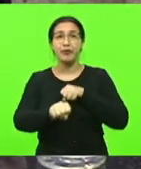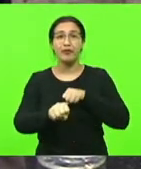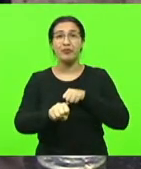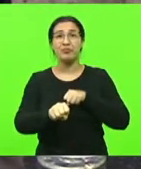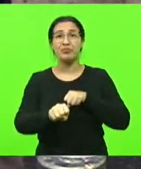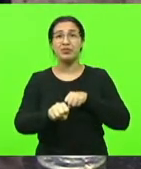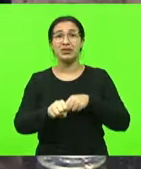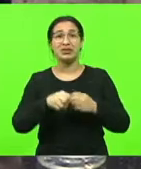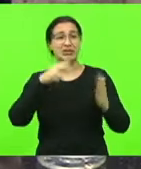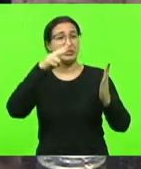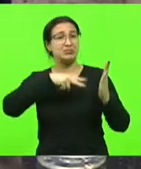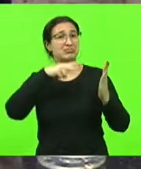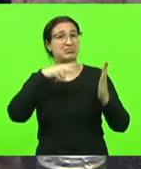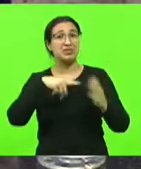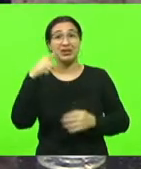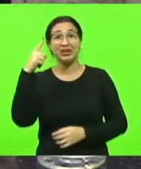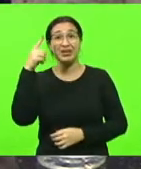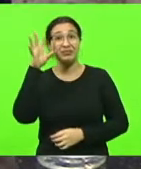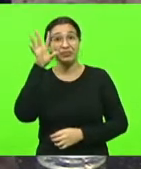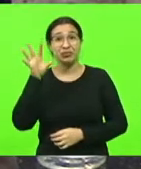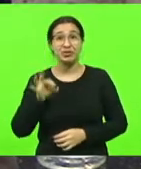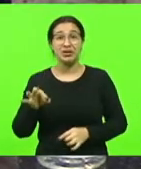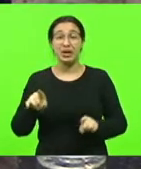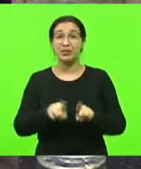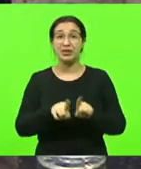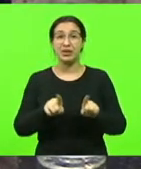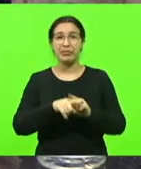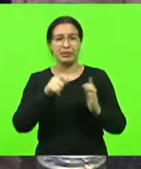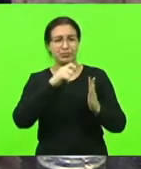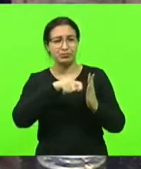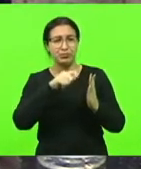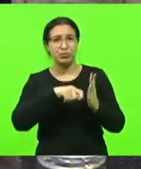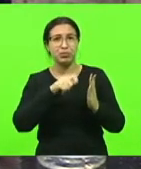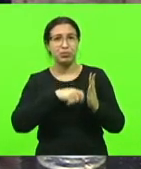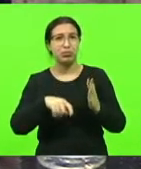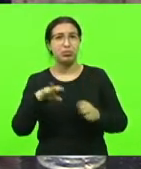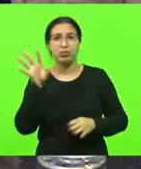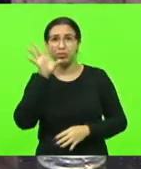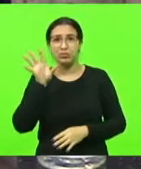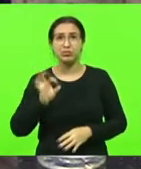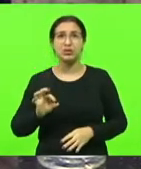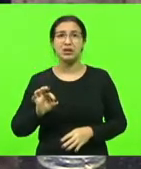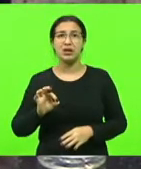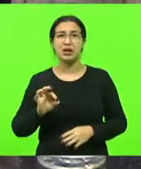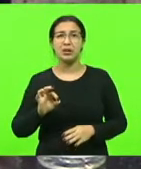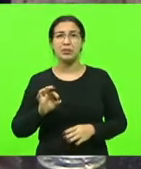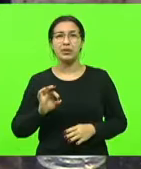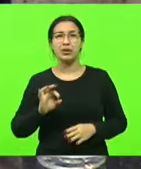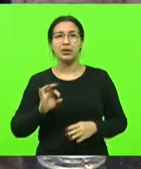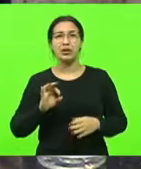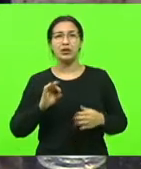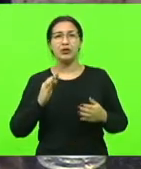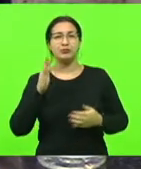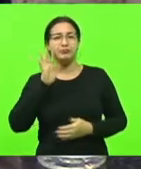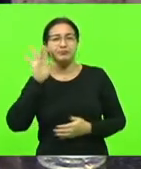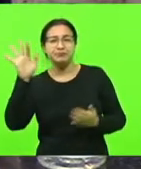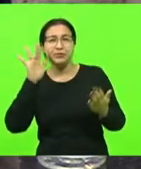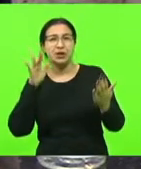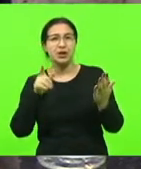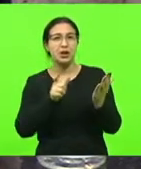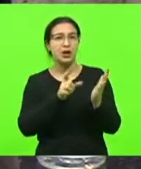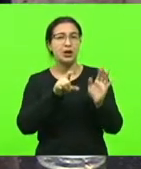não sabendo escrever um texto, não sabendo interpretar um texto, e a gente está incluindo